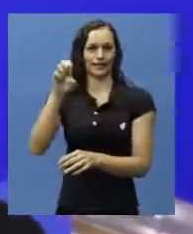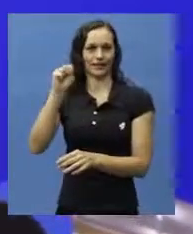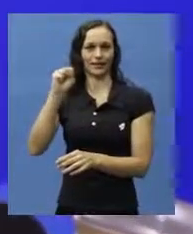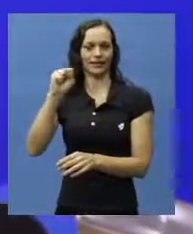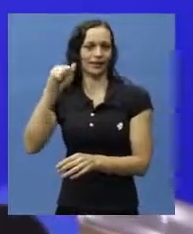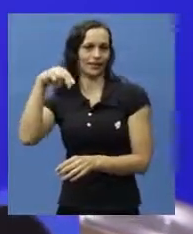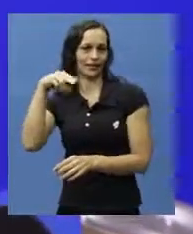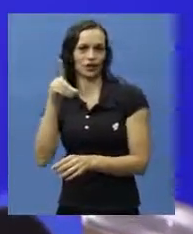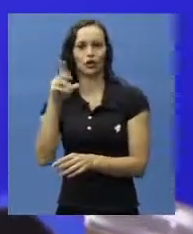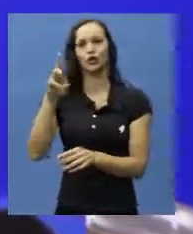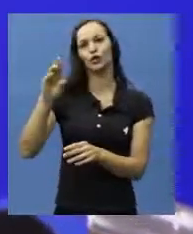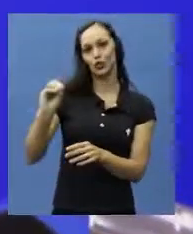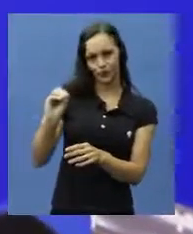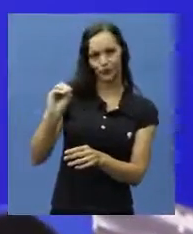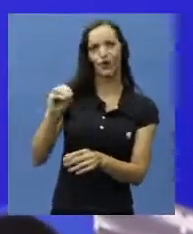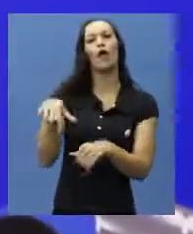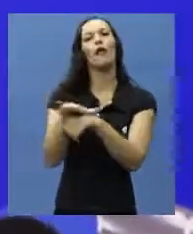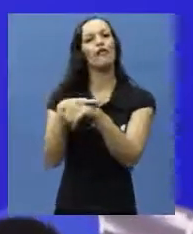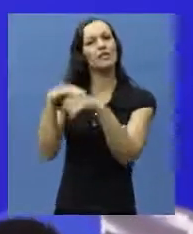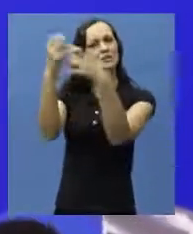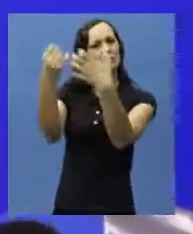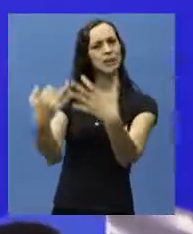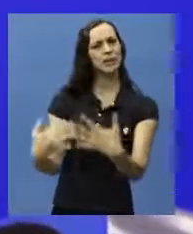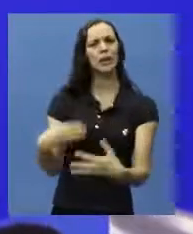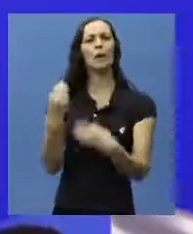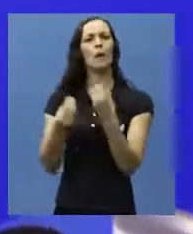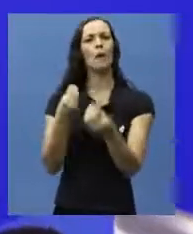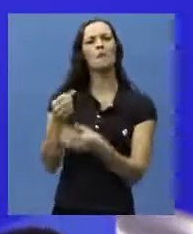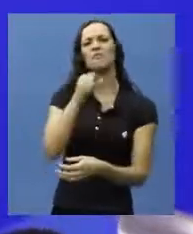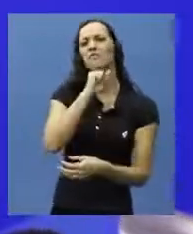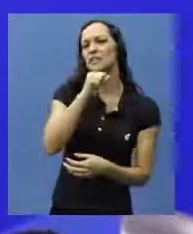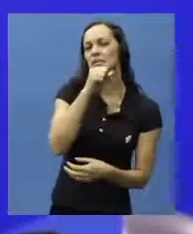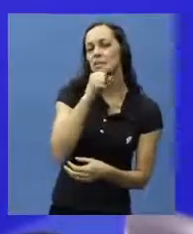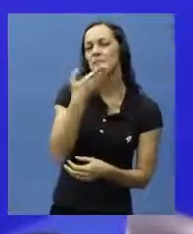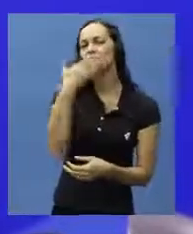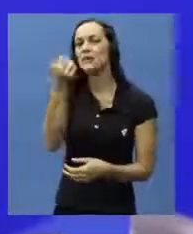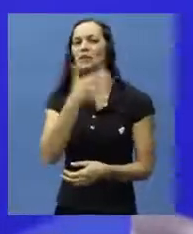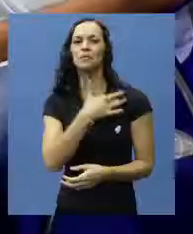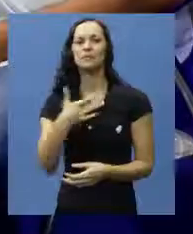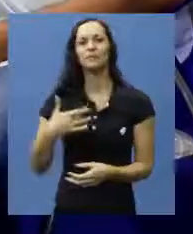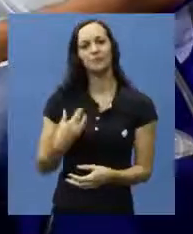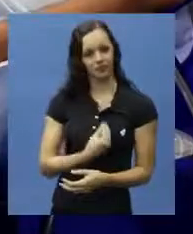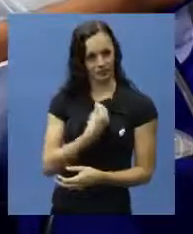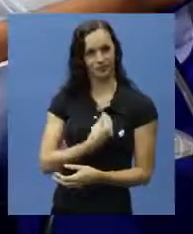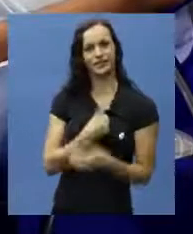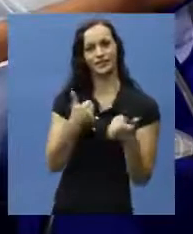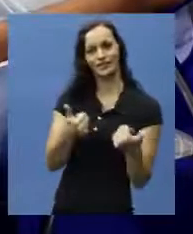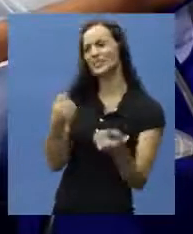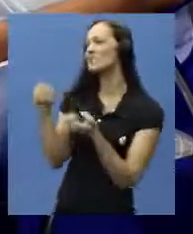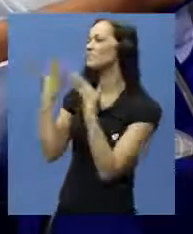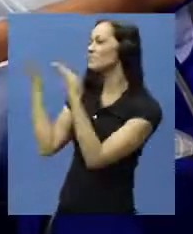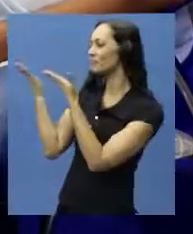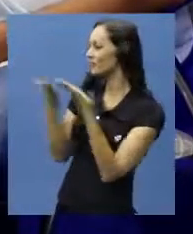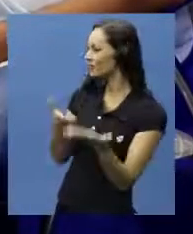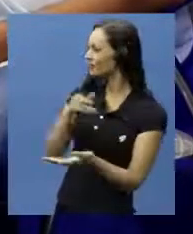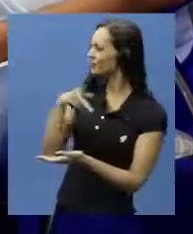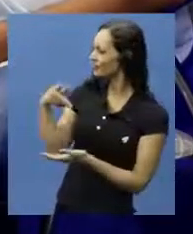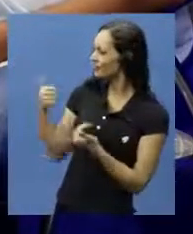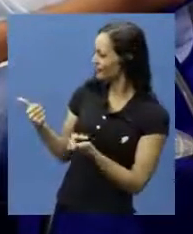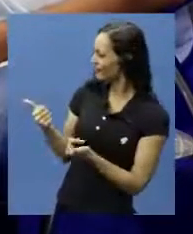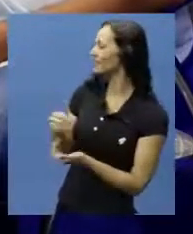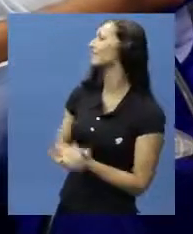Alessandro Pedrosa, que veio conversar conosco sobre envelhecimento e qualidade de vida. Seja bem-vindo ao nosso programa, professor.